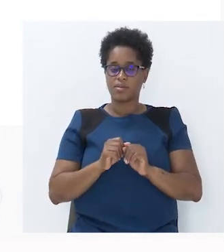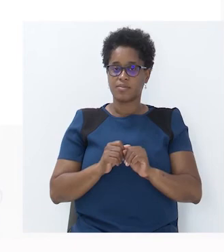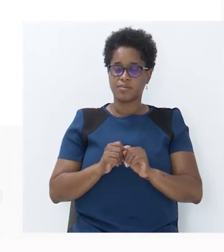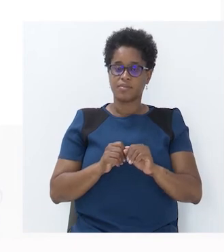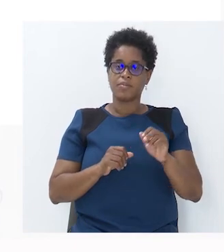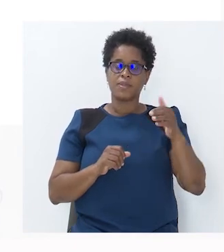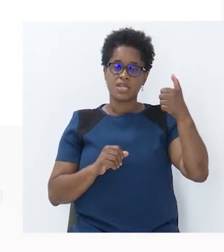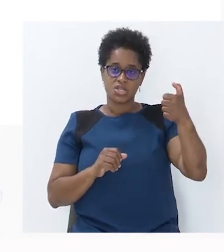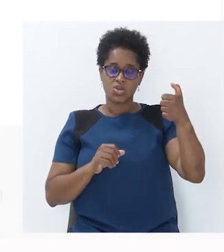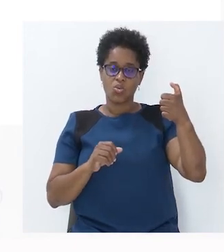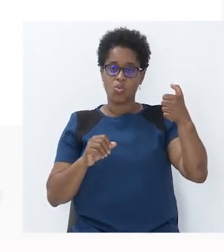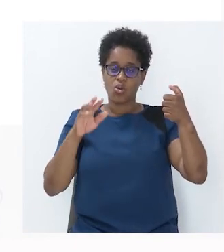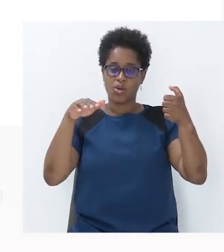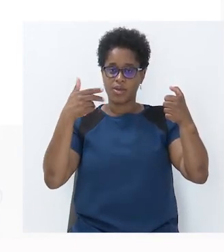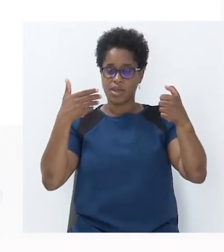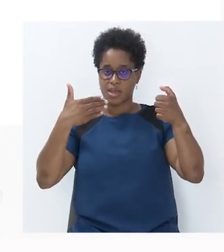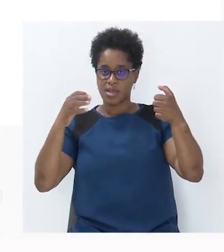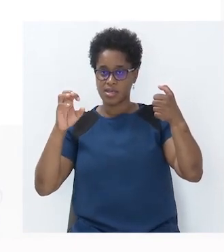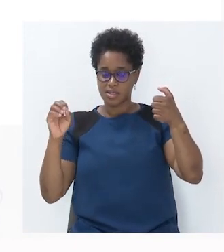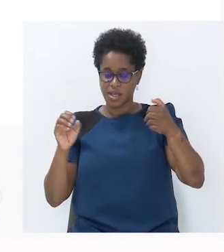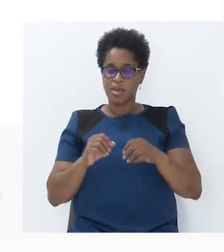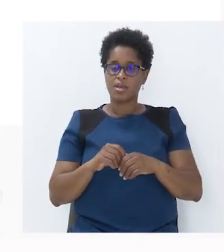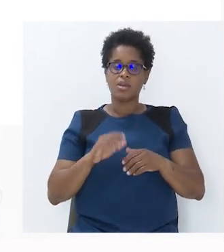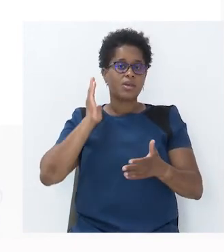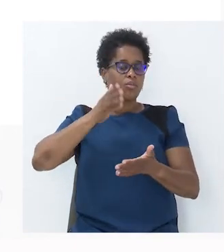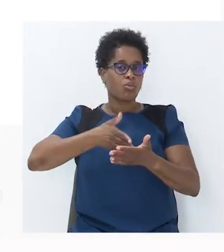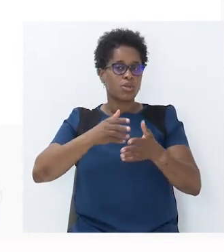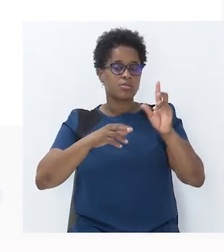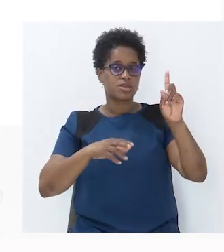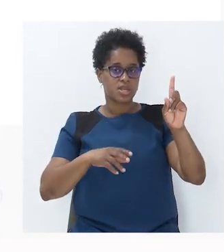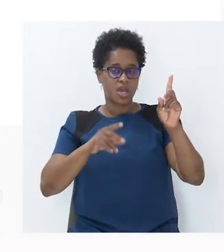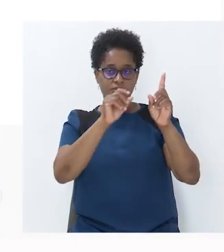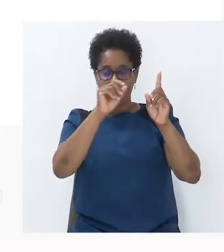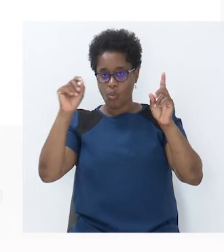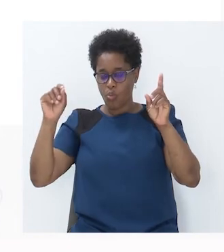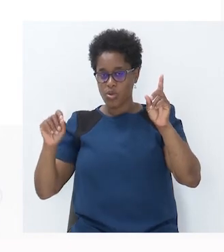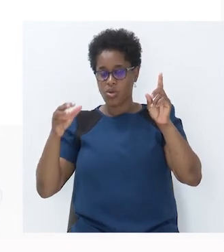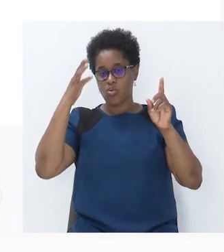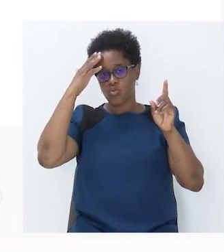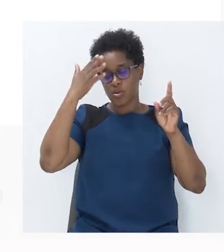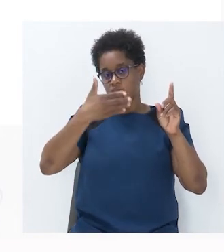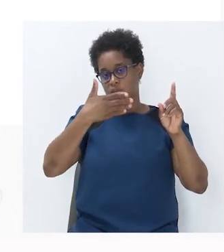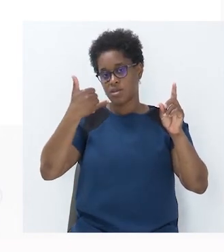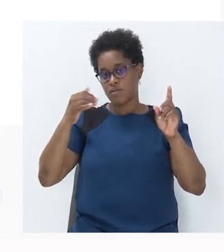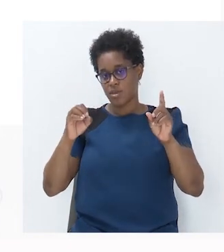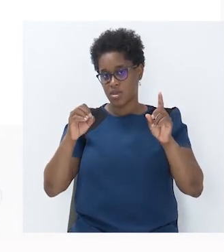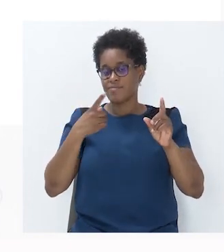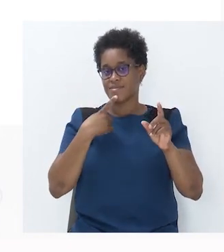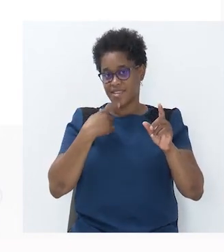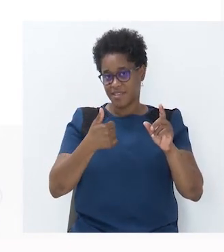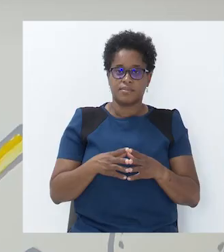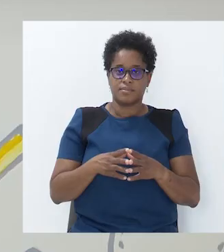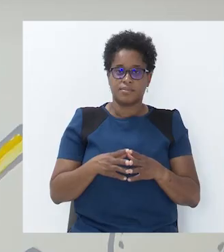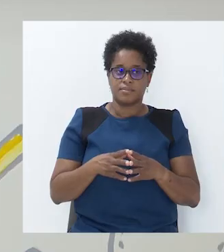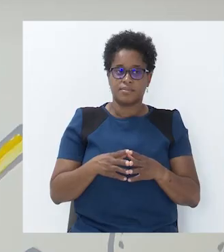5 corresponde a 100 e, por último, 6 irá corresponder ao número 120. Certo?